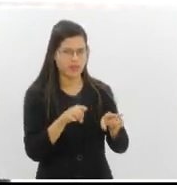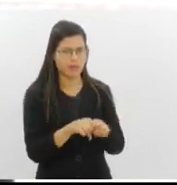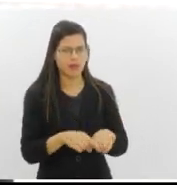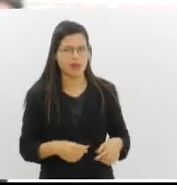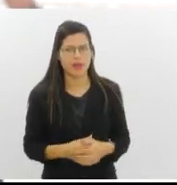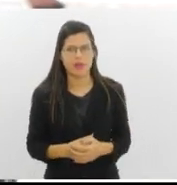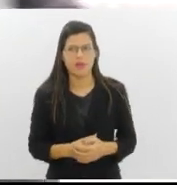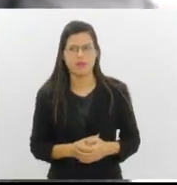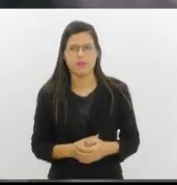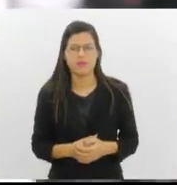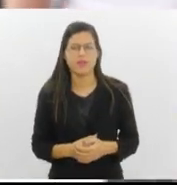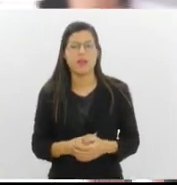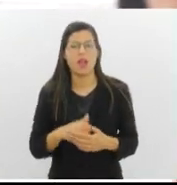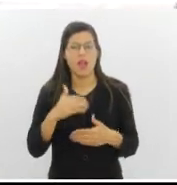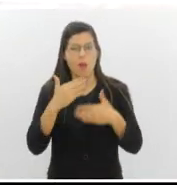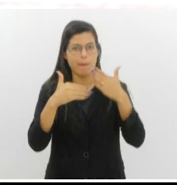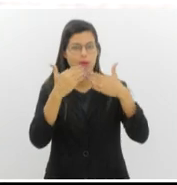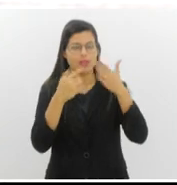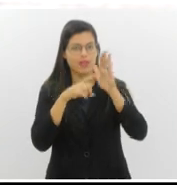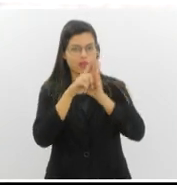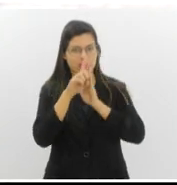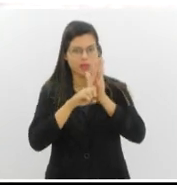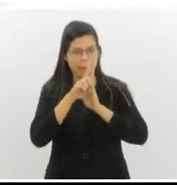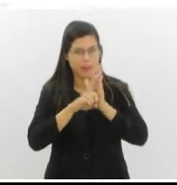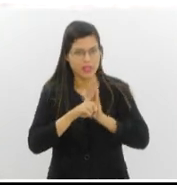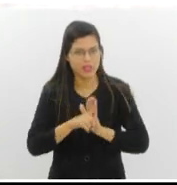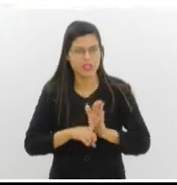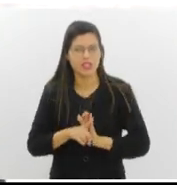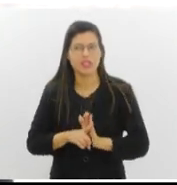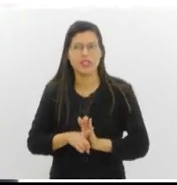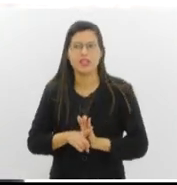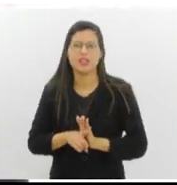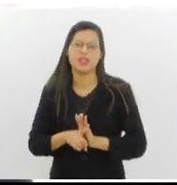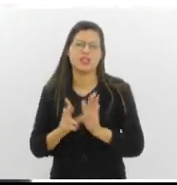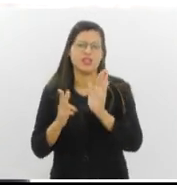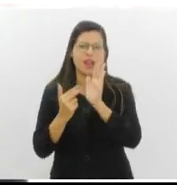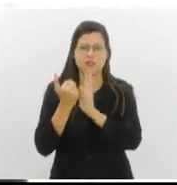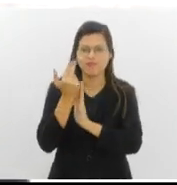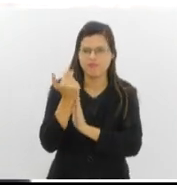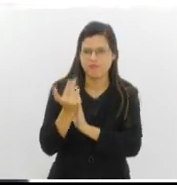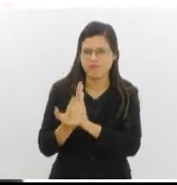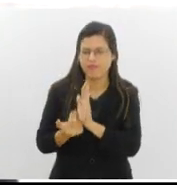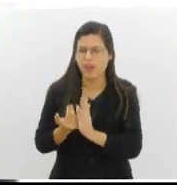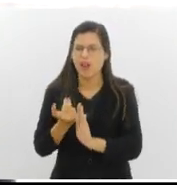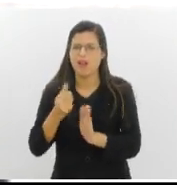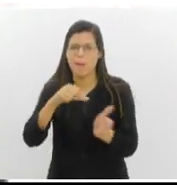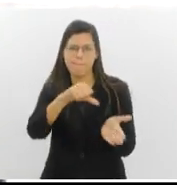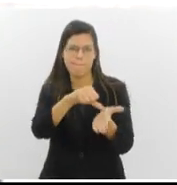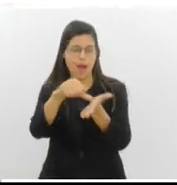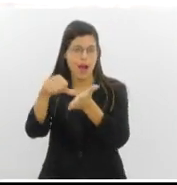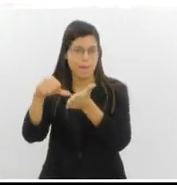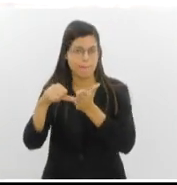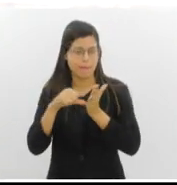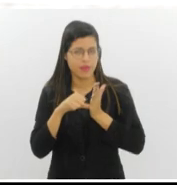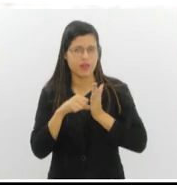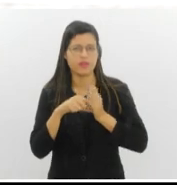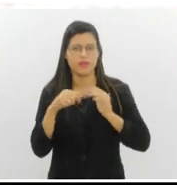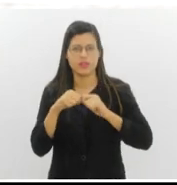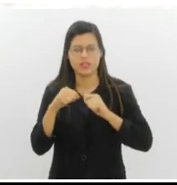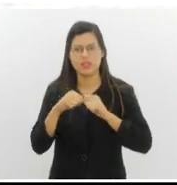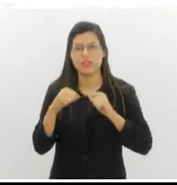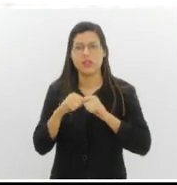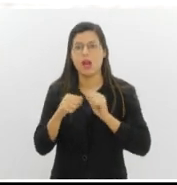É um processo de pesquisa, tanto de aquarelas, gravuras, mapas, porque a